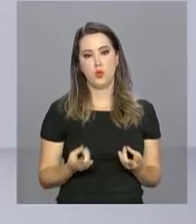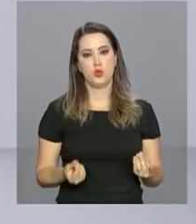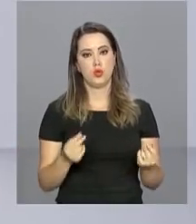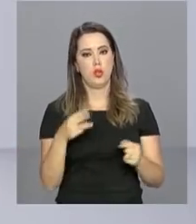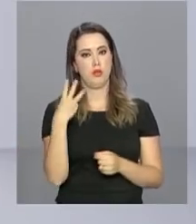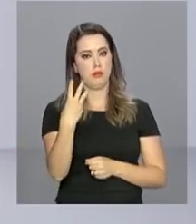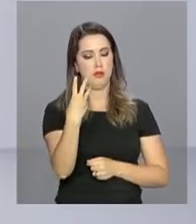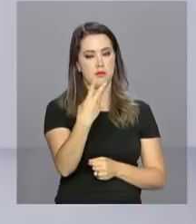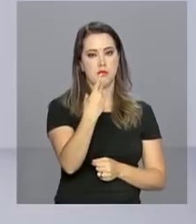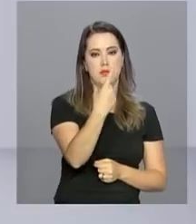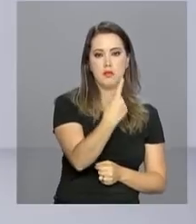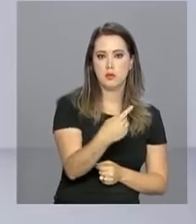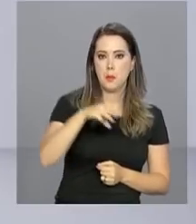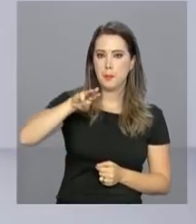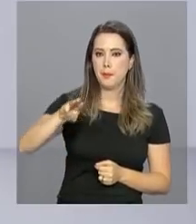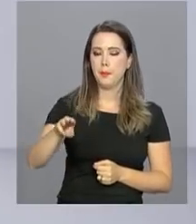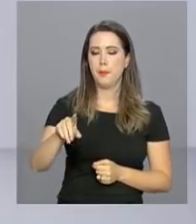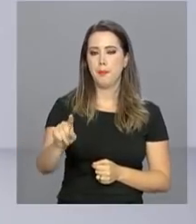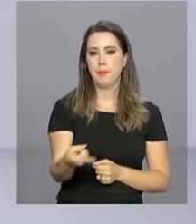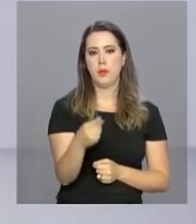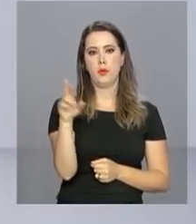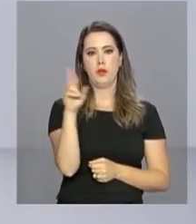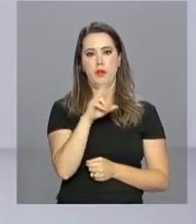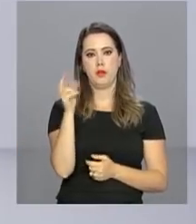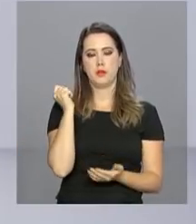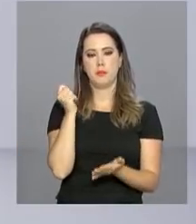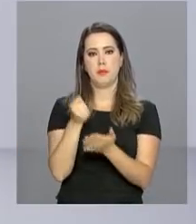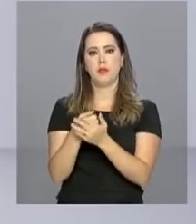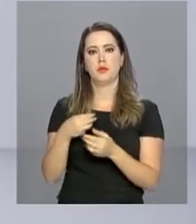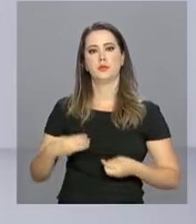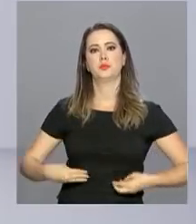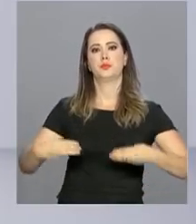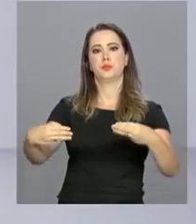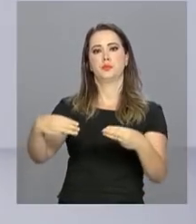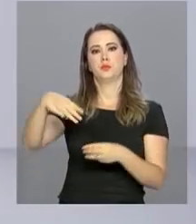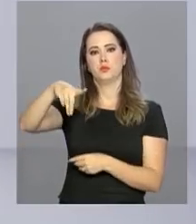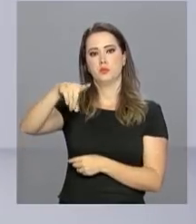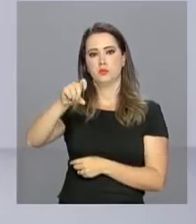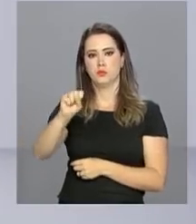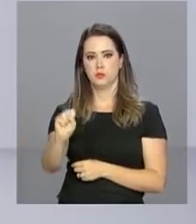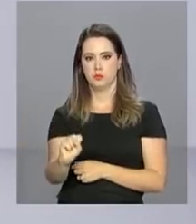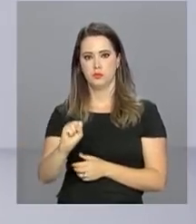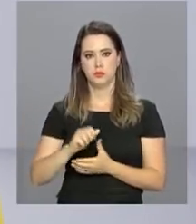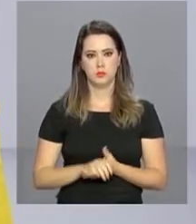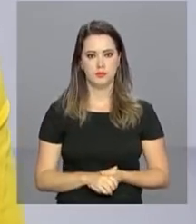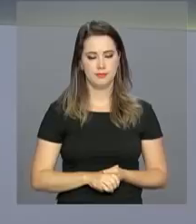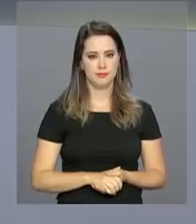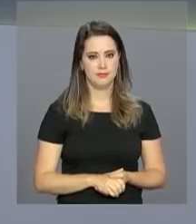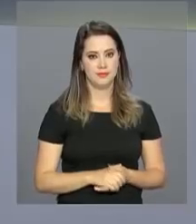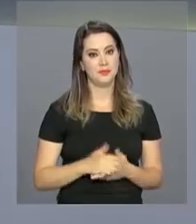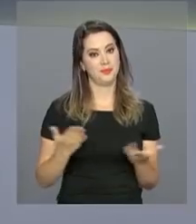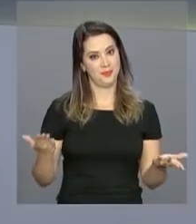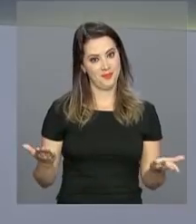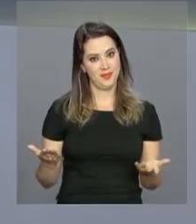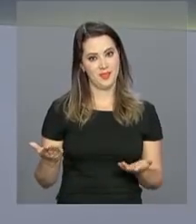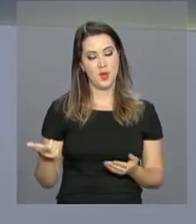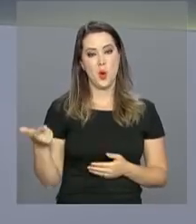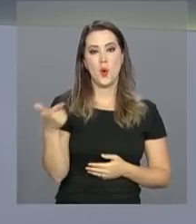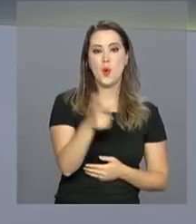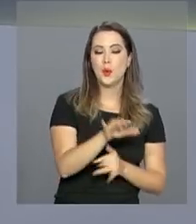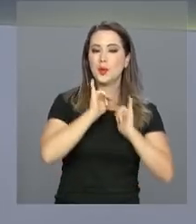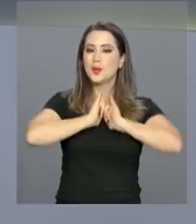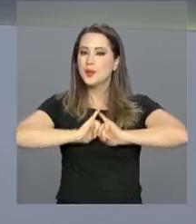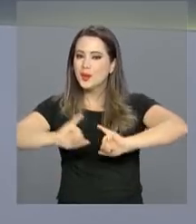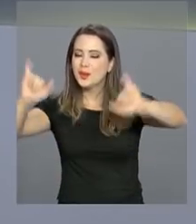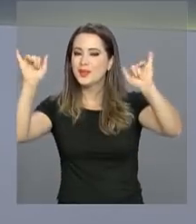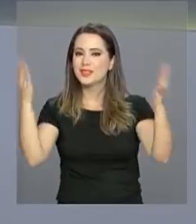somam 331 mil reais, repassados pelo Ministério do Desenvolvimento Social. Outra